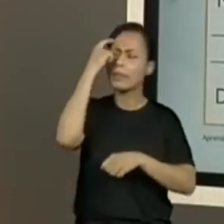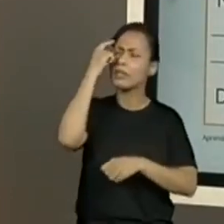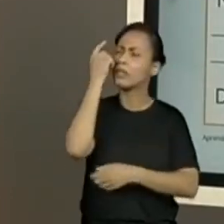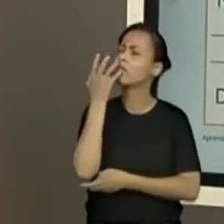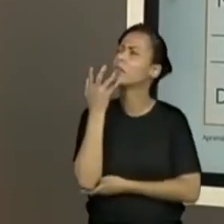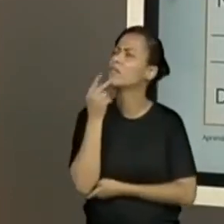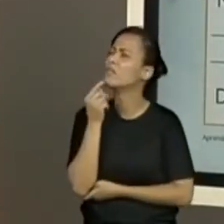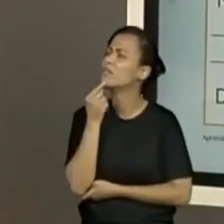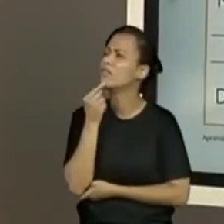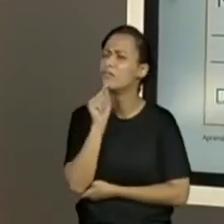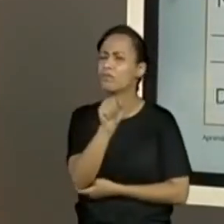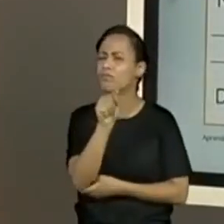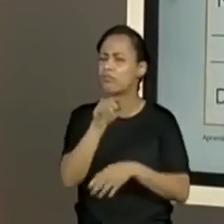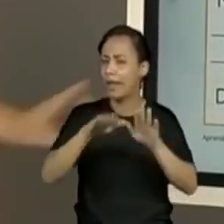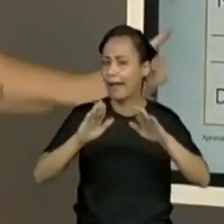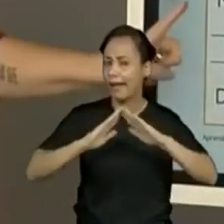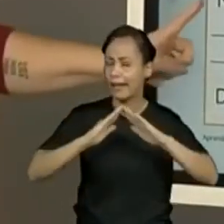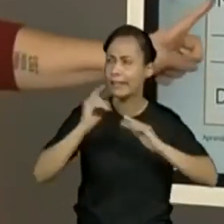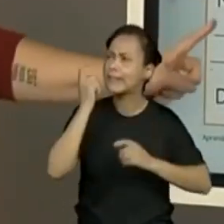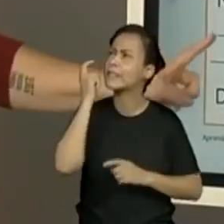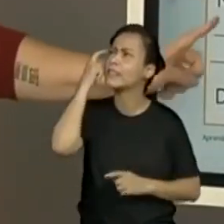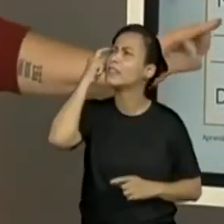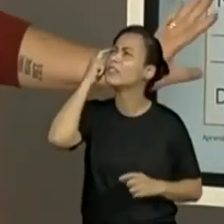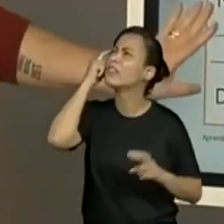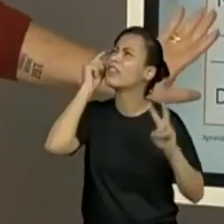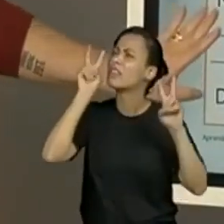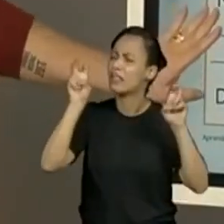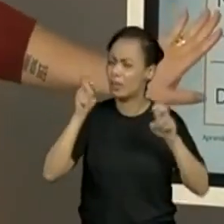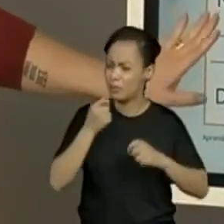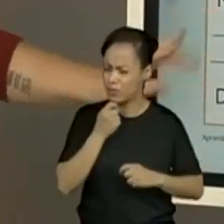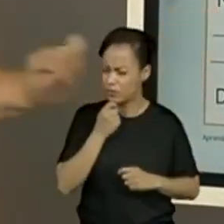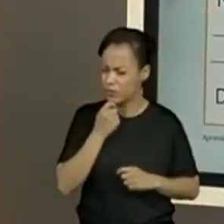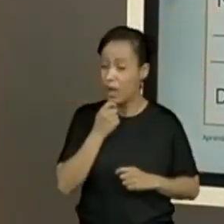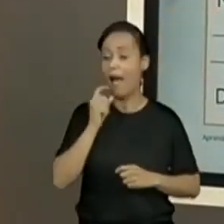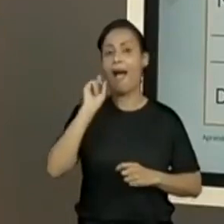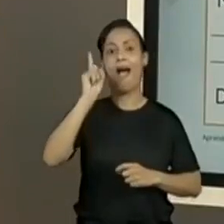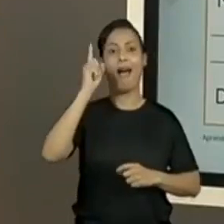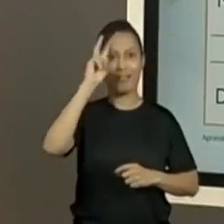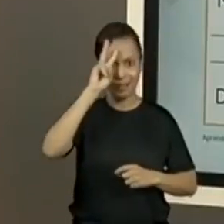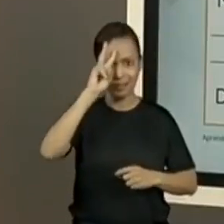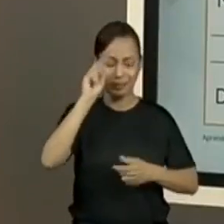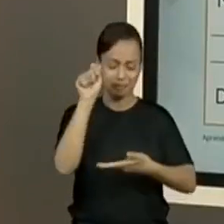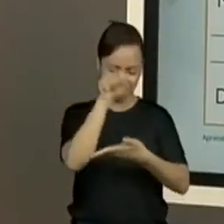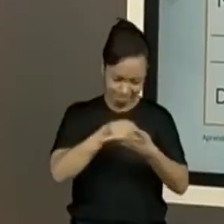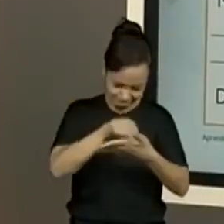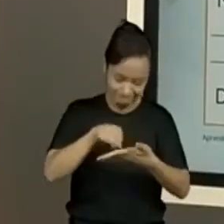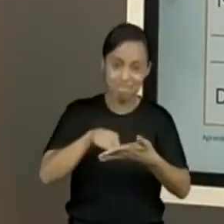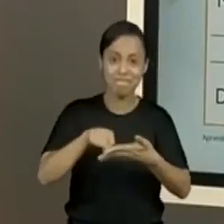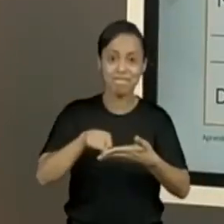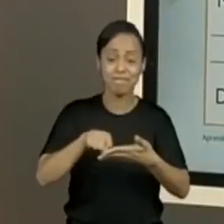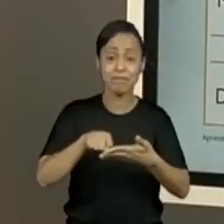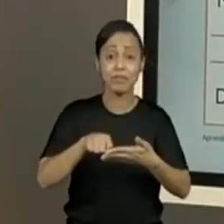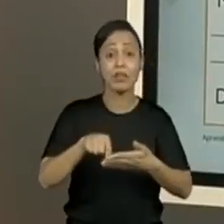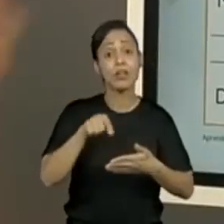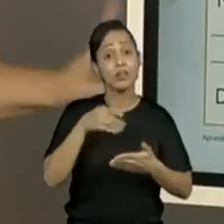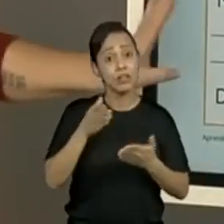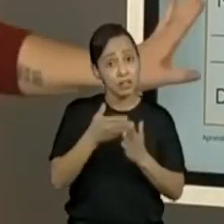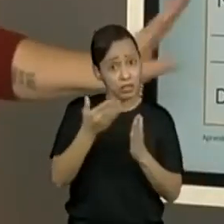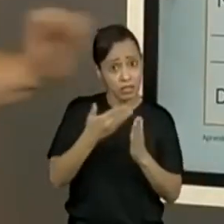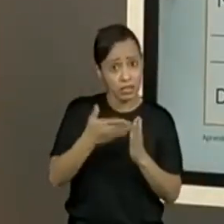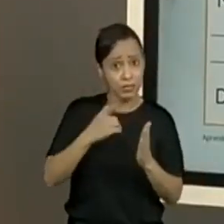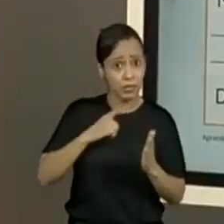é mesmo o título dessa notícia. A gente precisa registrar igual o de vocês, até porque no livro de vocês também tem isso.